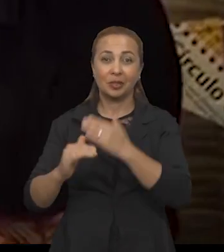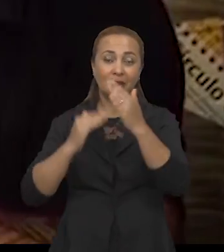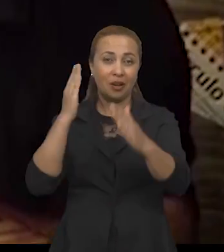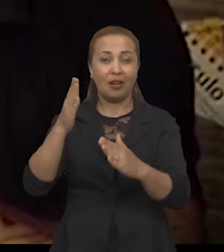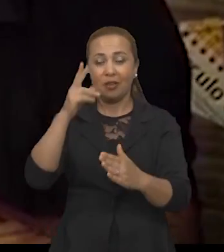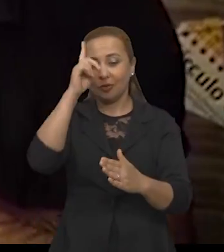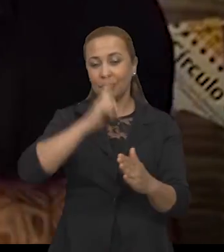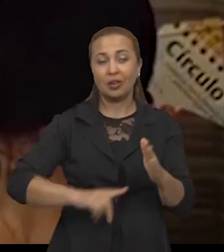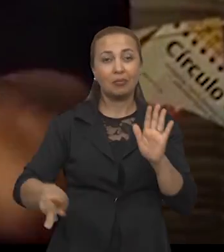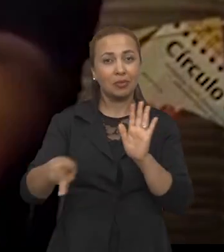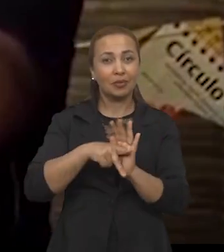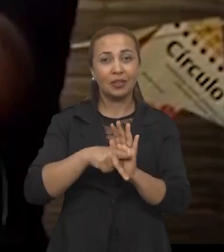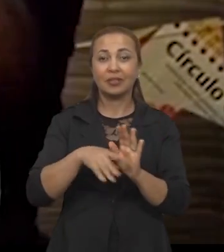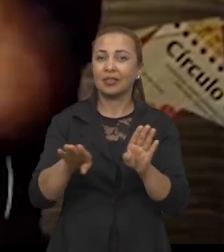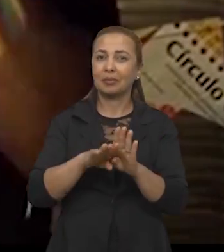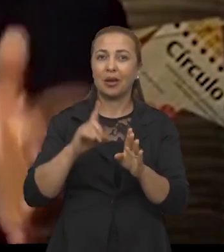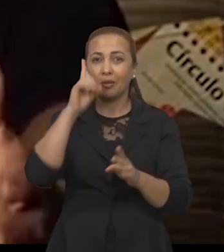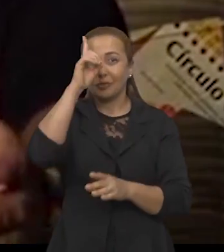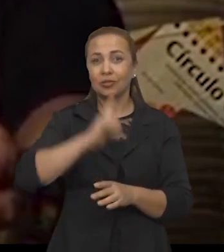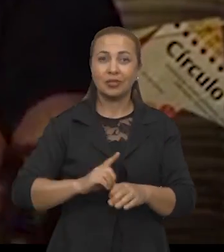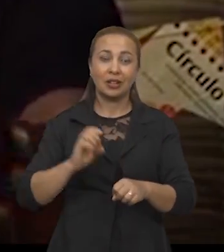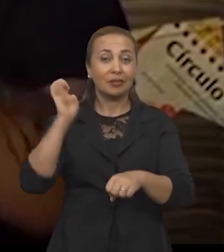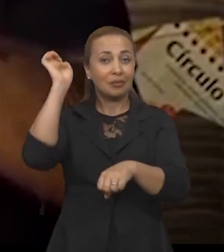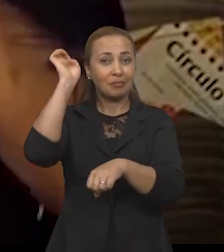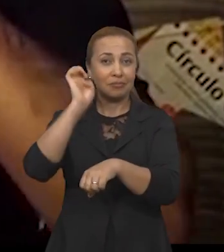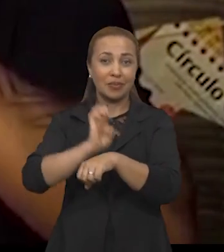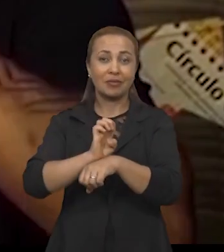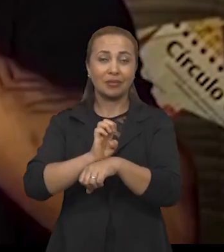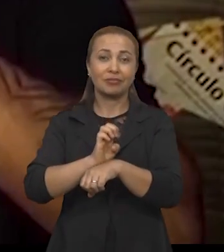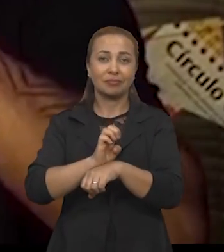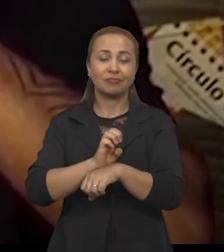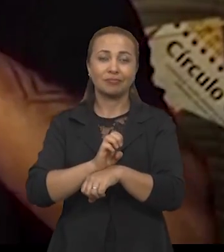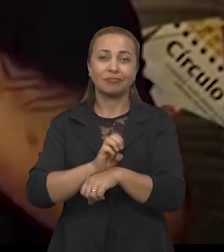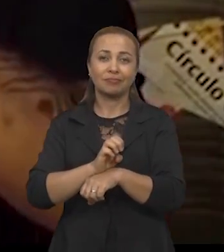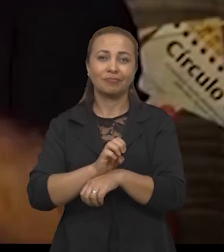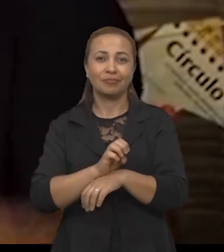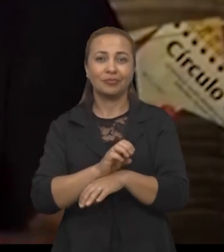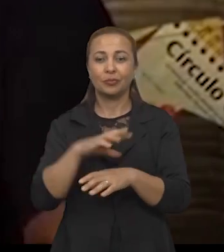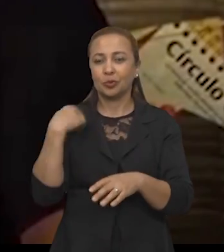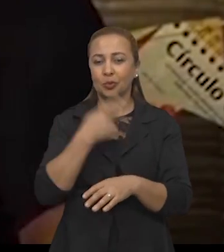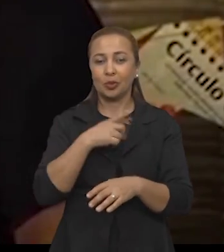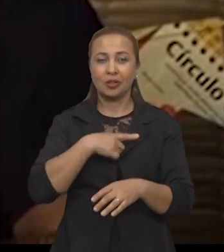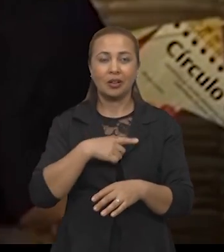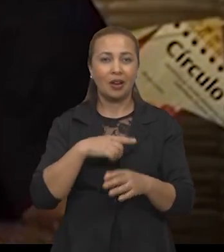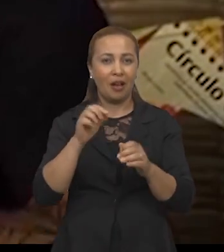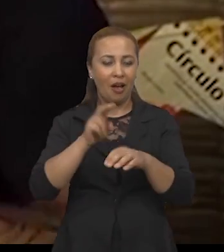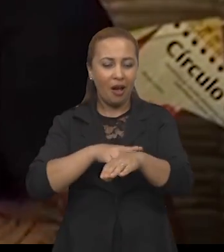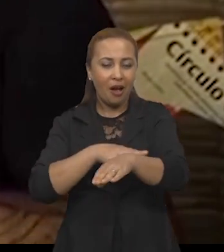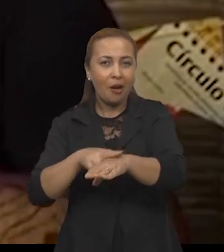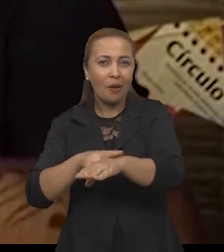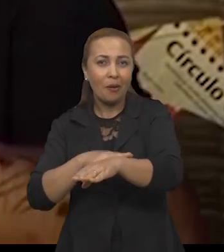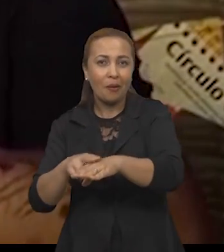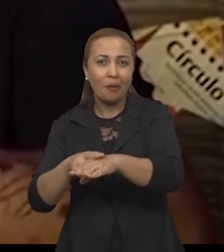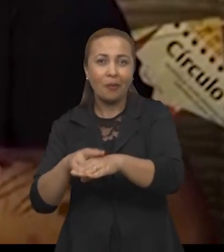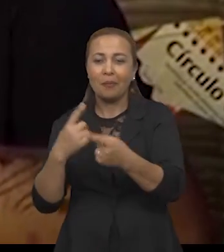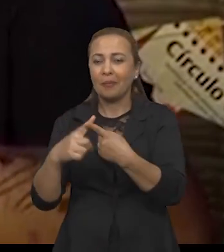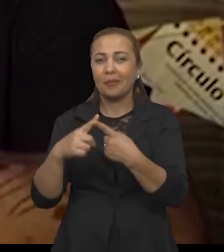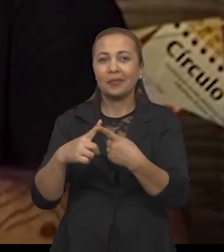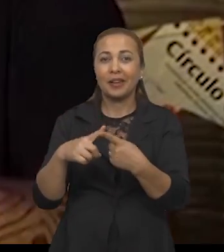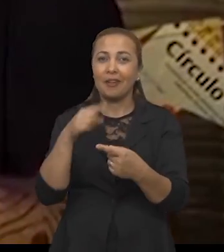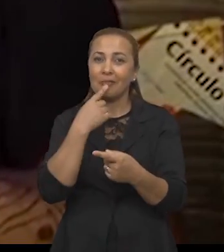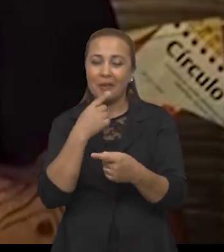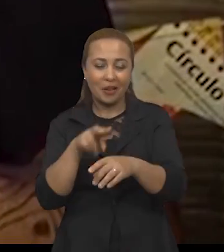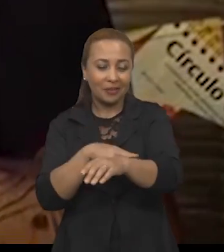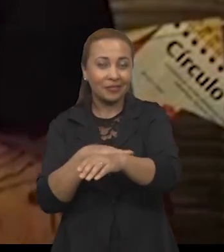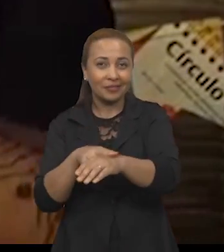propriedade privada e o direito ao Estado. O nosso direito é originário. Conforme eu disse, nós temos essa cor porque nós somos a terra.